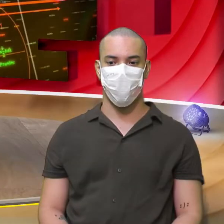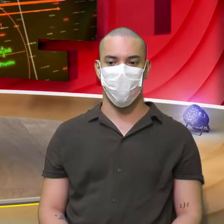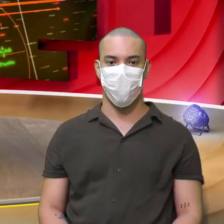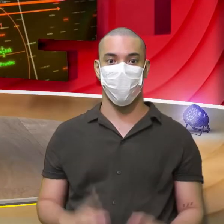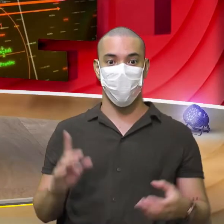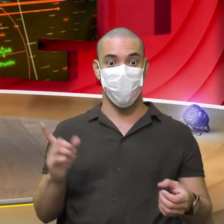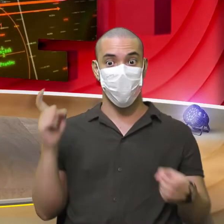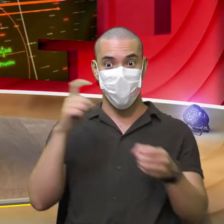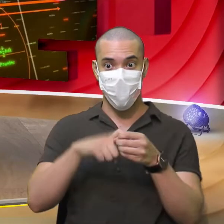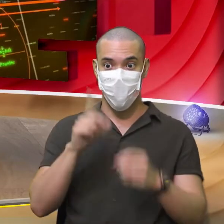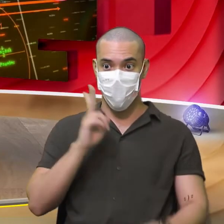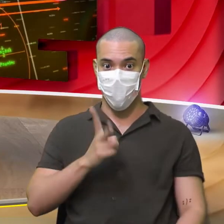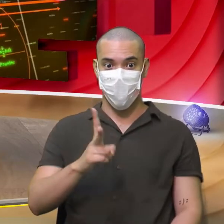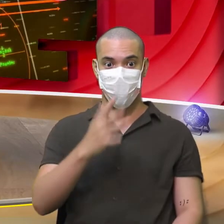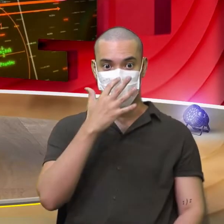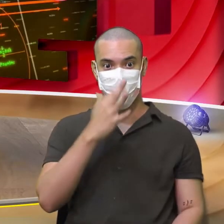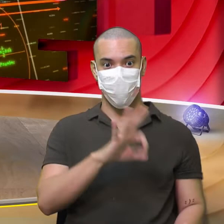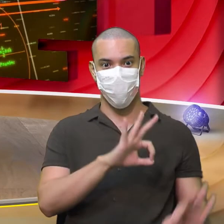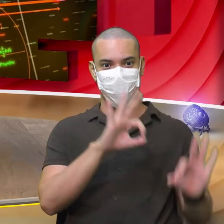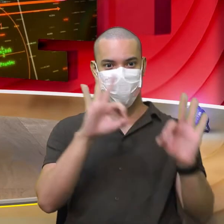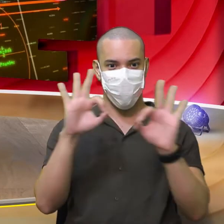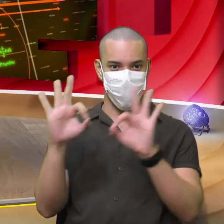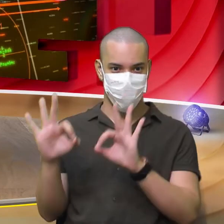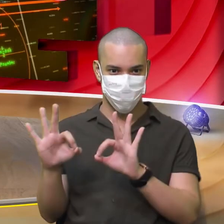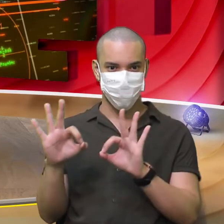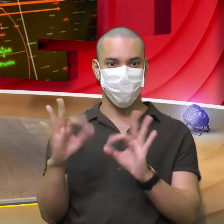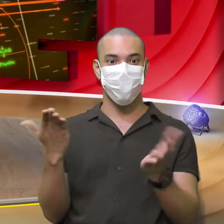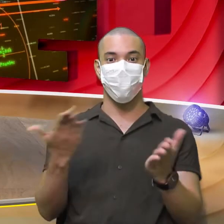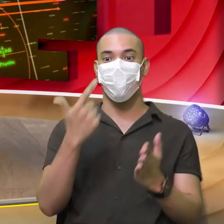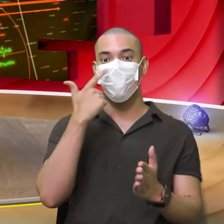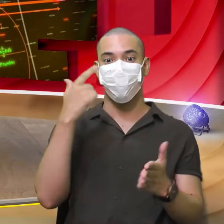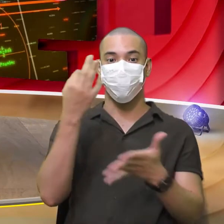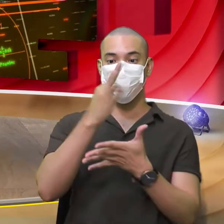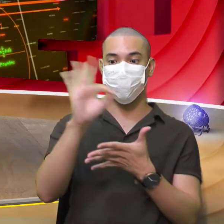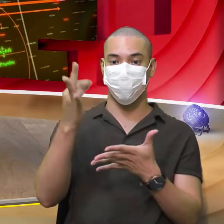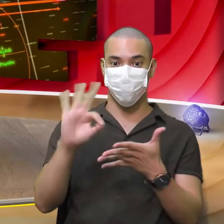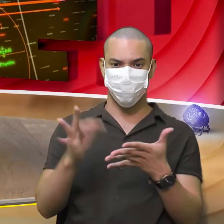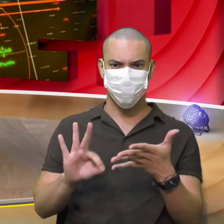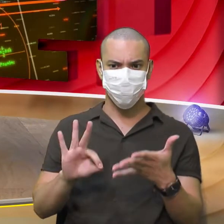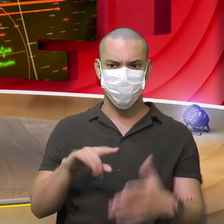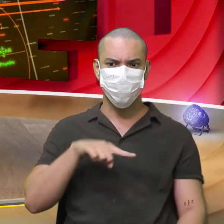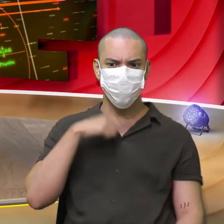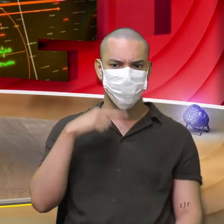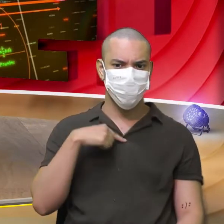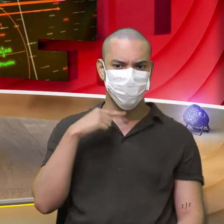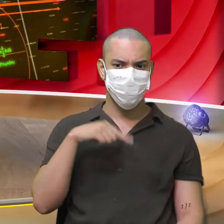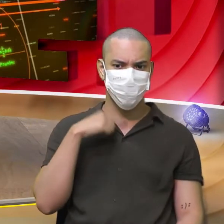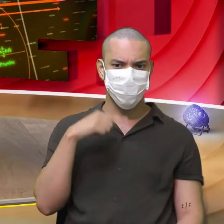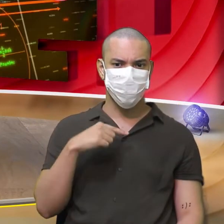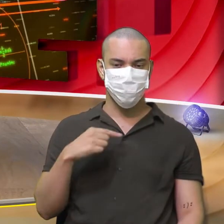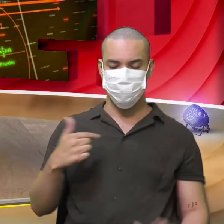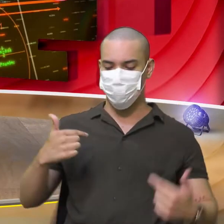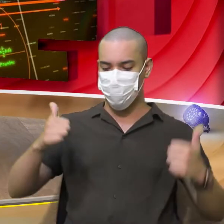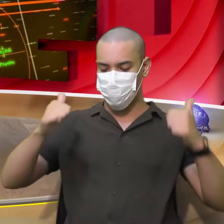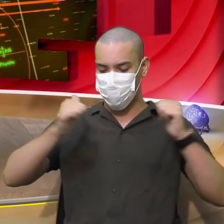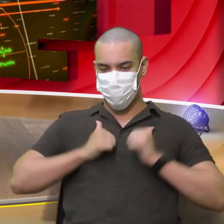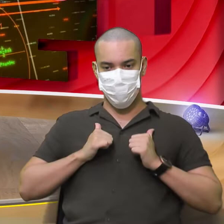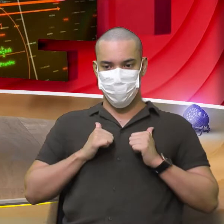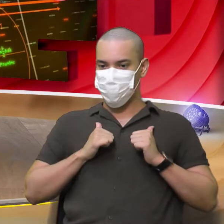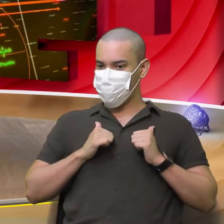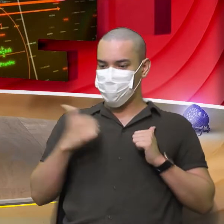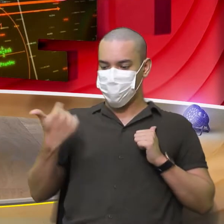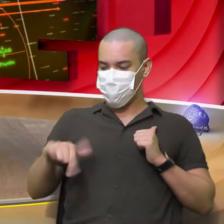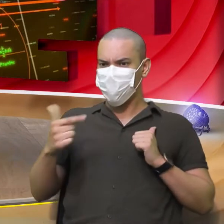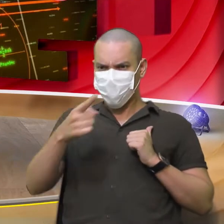Vamos continuar assistindo Vamos assistir as correções Dúvidas? Bom Eu não tenho nenhuma Vocês têm?